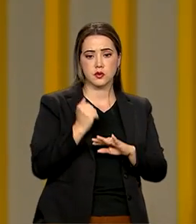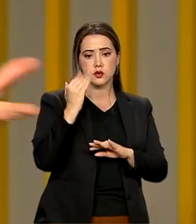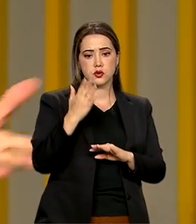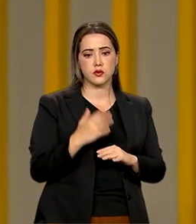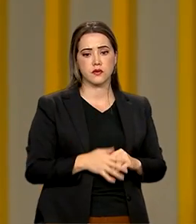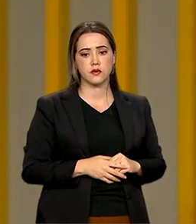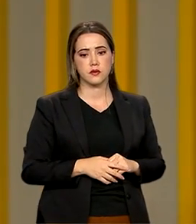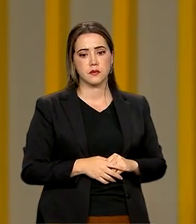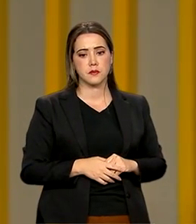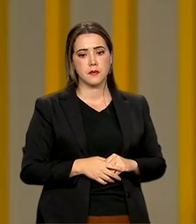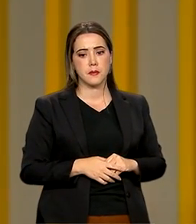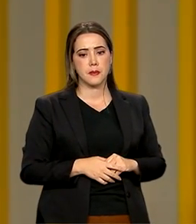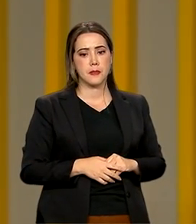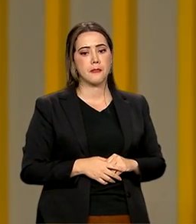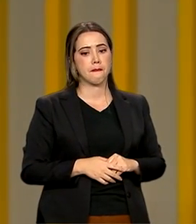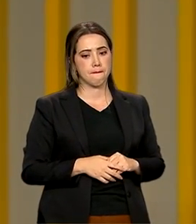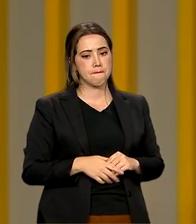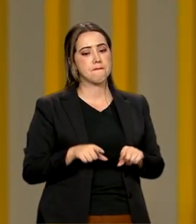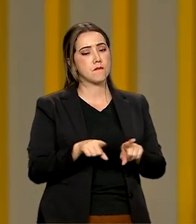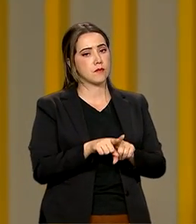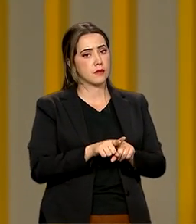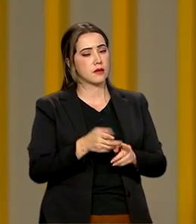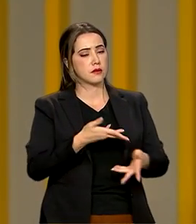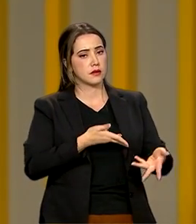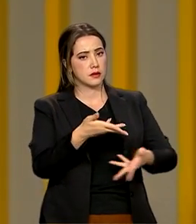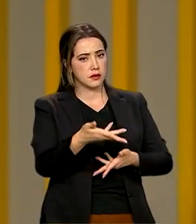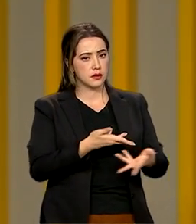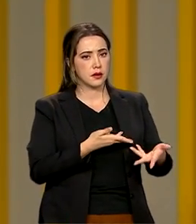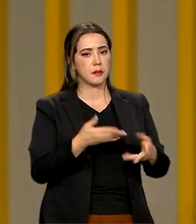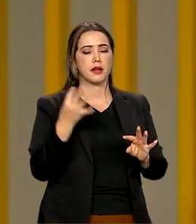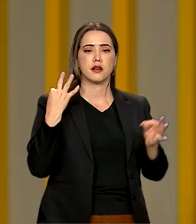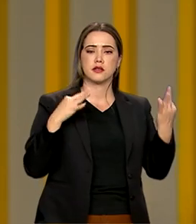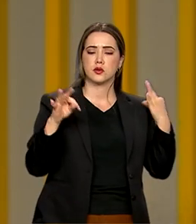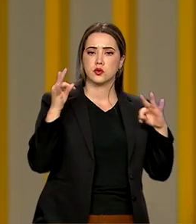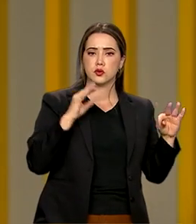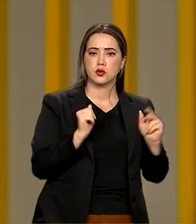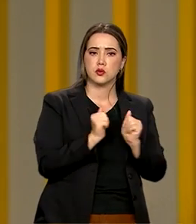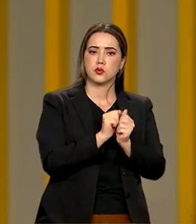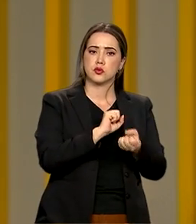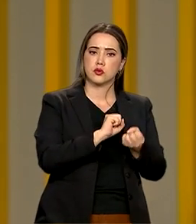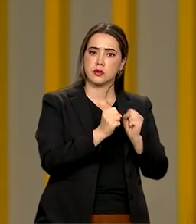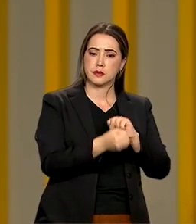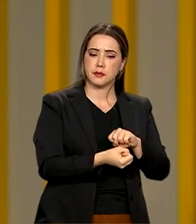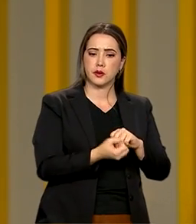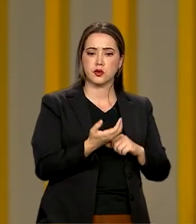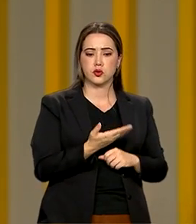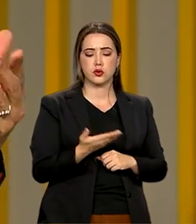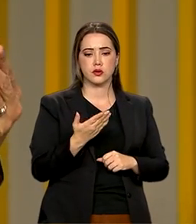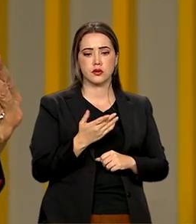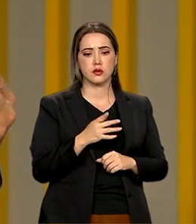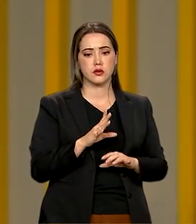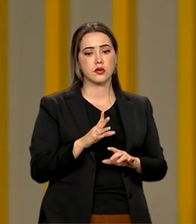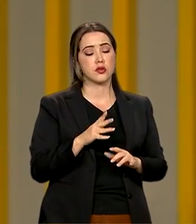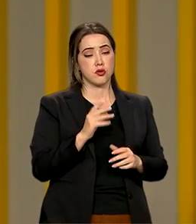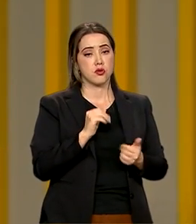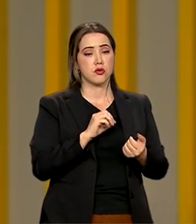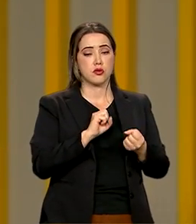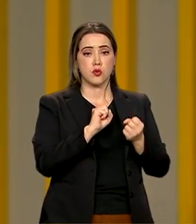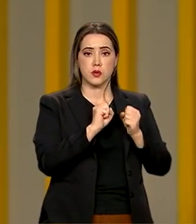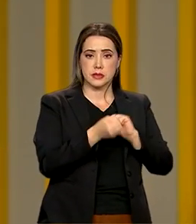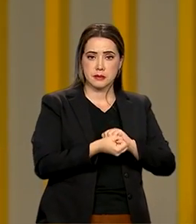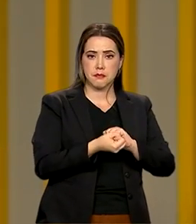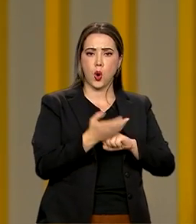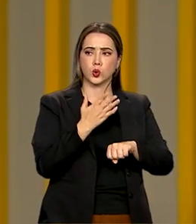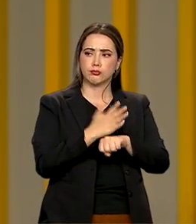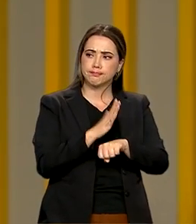a relação do turismo com o esporte de alto rendimento, o esporte